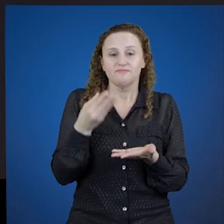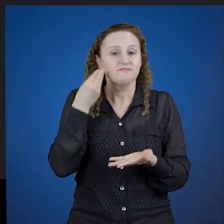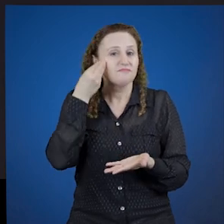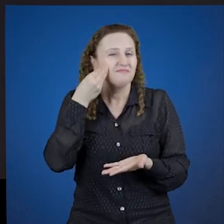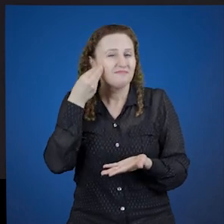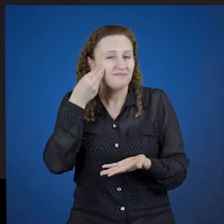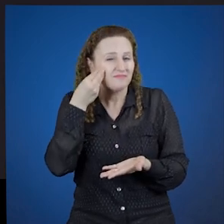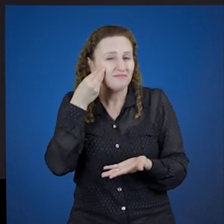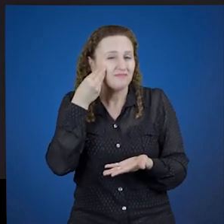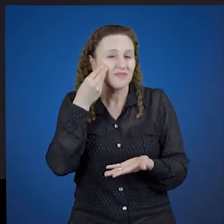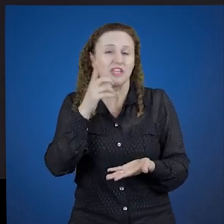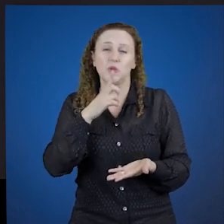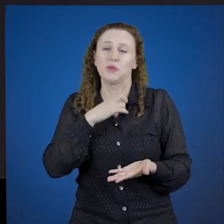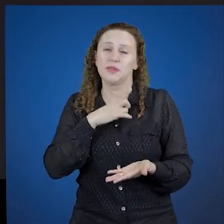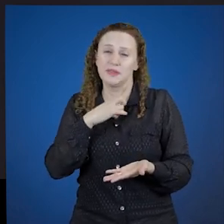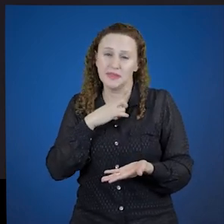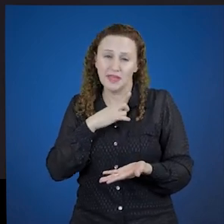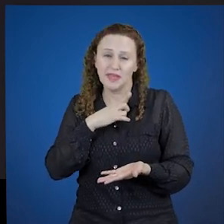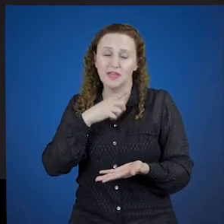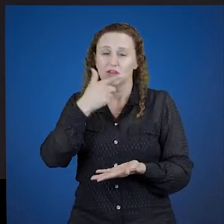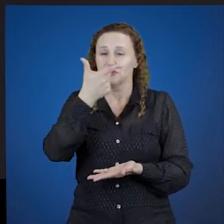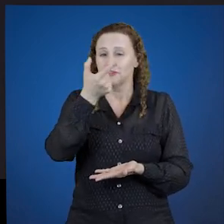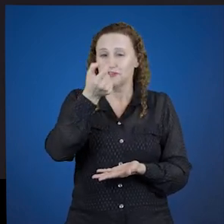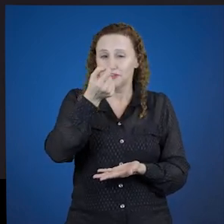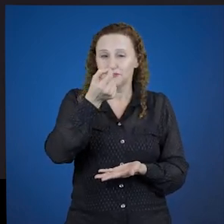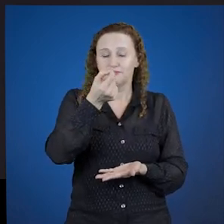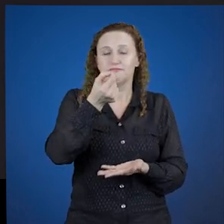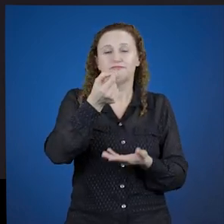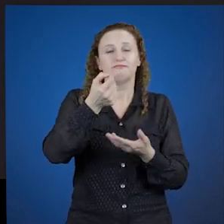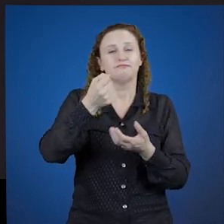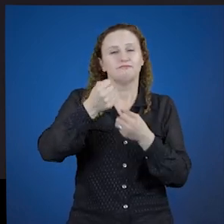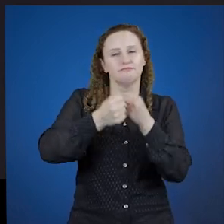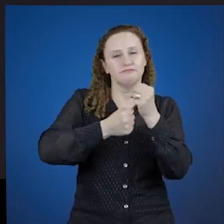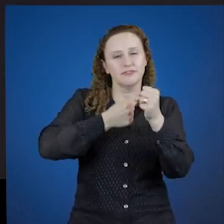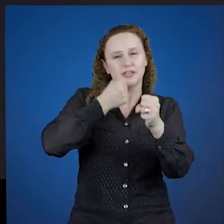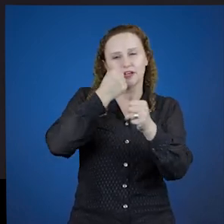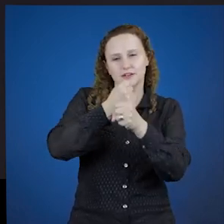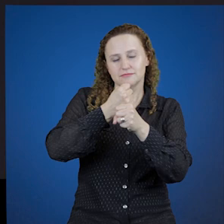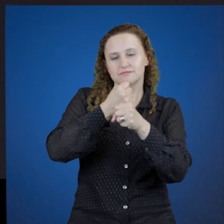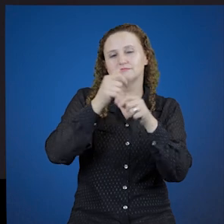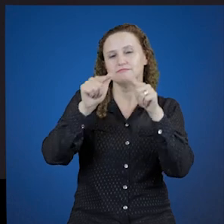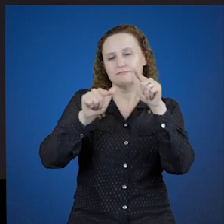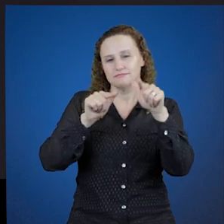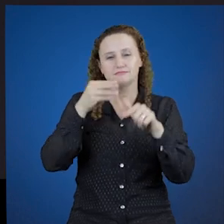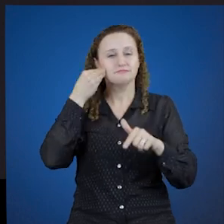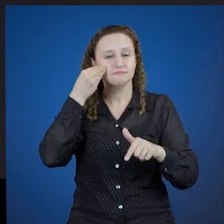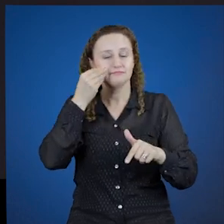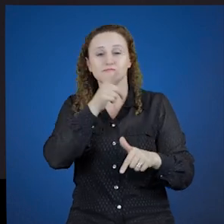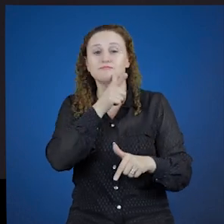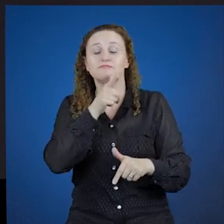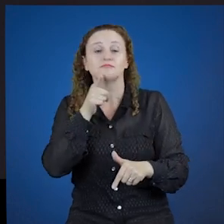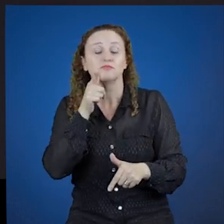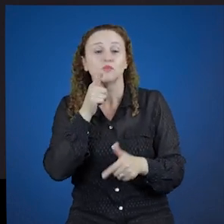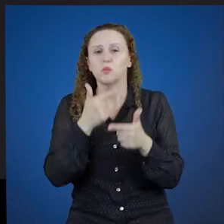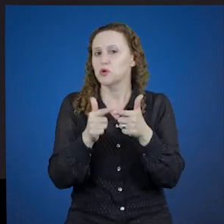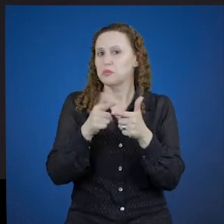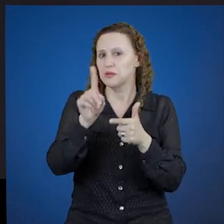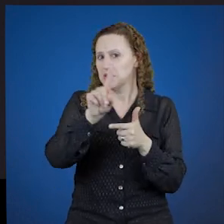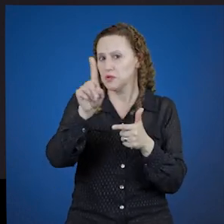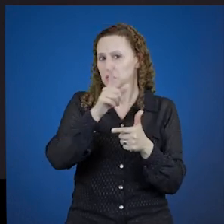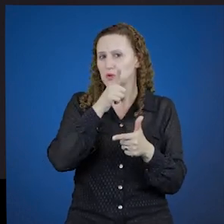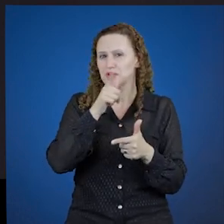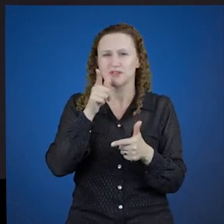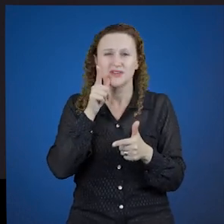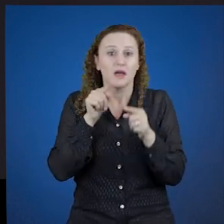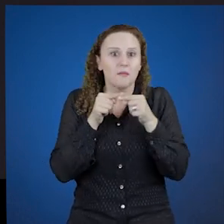experiência, que só em língua latina eu tenho 20 anos aqui na Unicentro, o que acontece muitas vezes com o nosso aluno. O problema não é o latim,